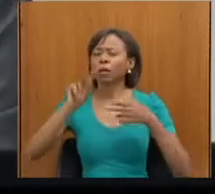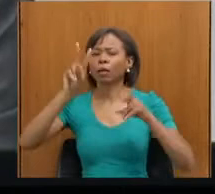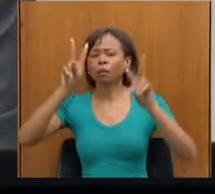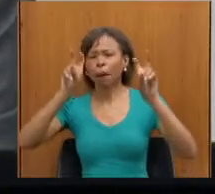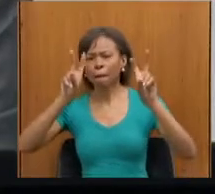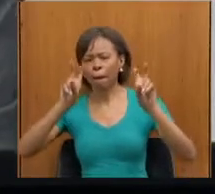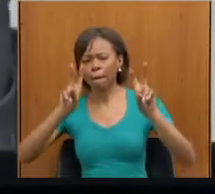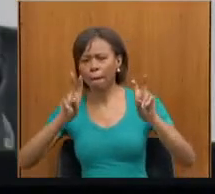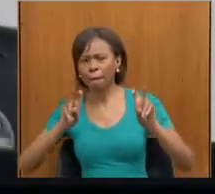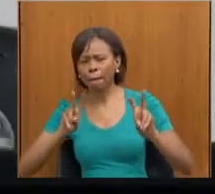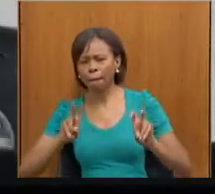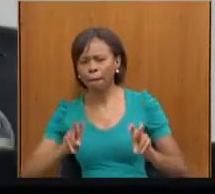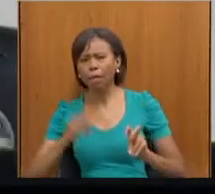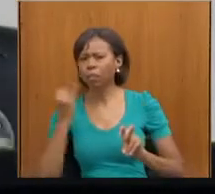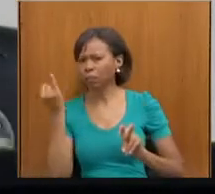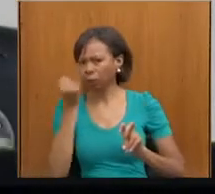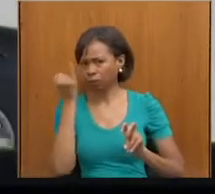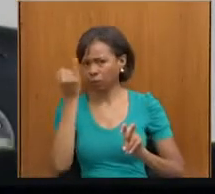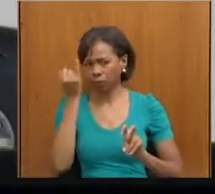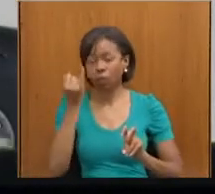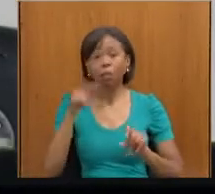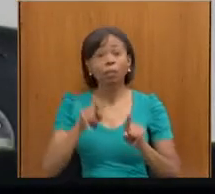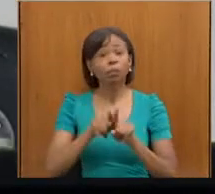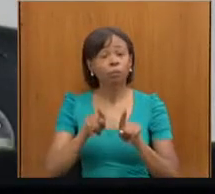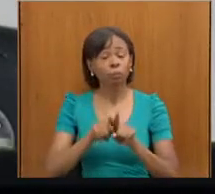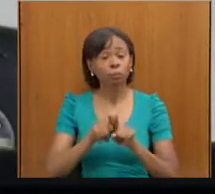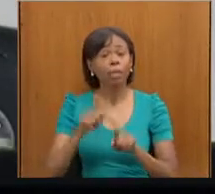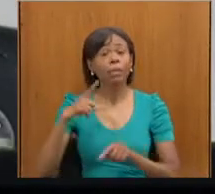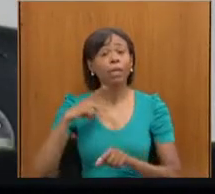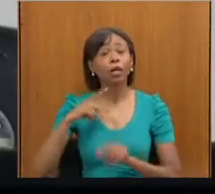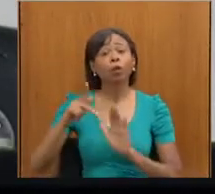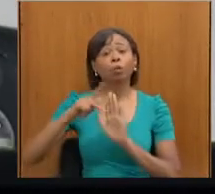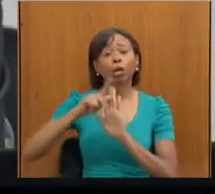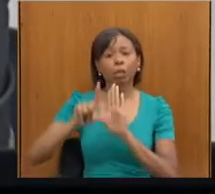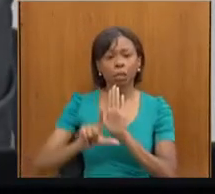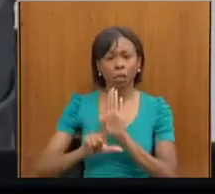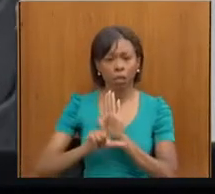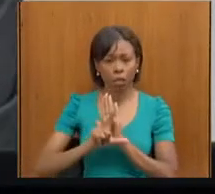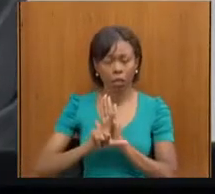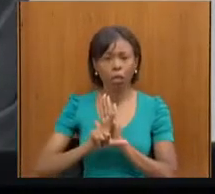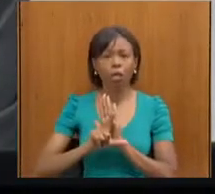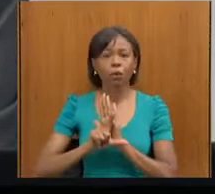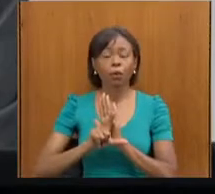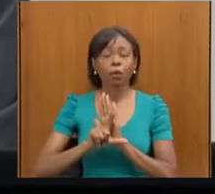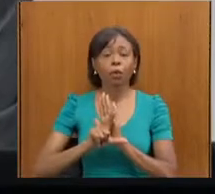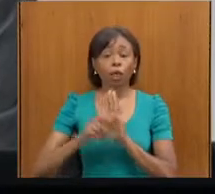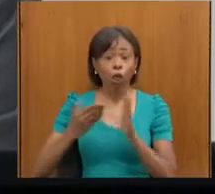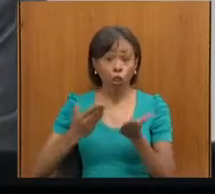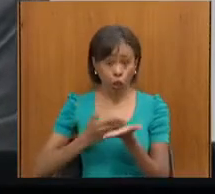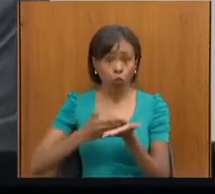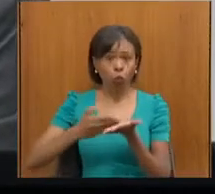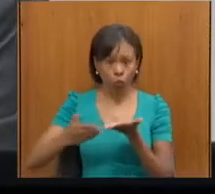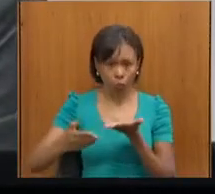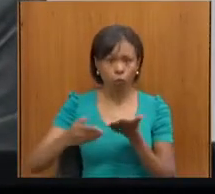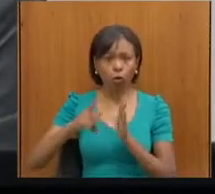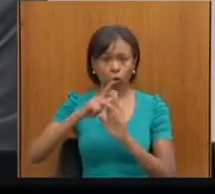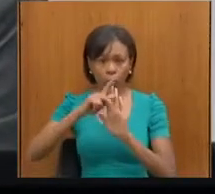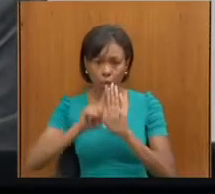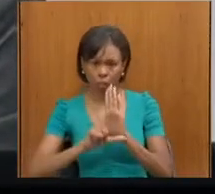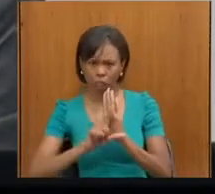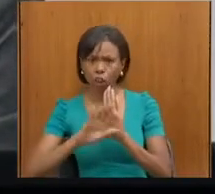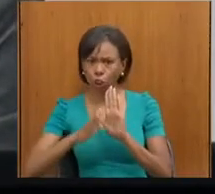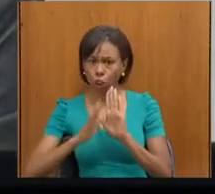importantes. Nós entramos também com o projeto de lei, doutor Estevam, do Hílio, a gente sabe que já está bem